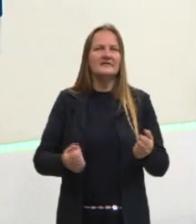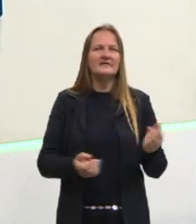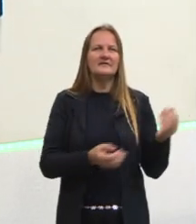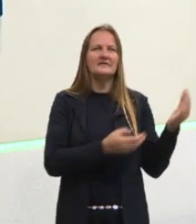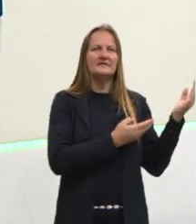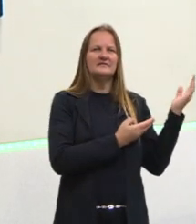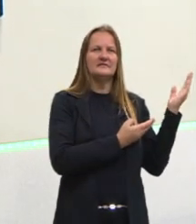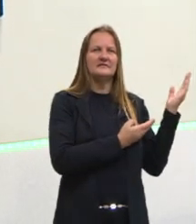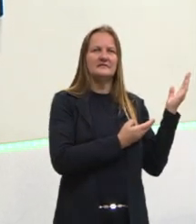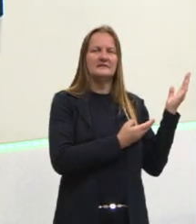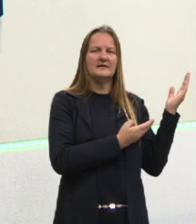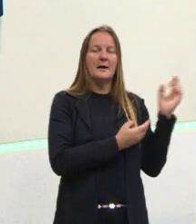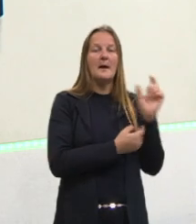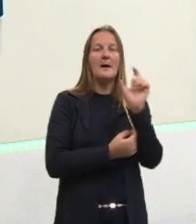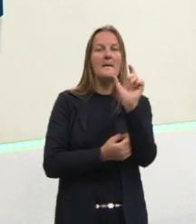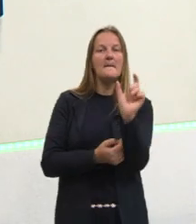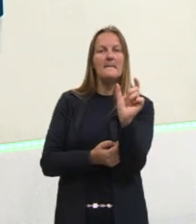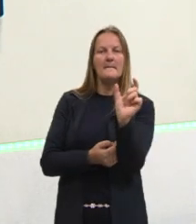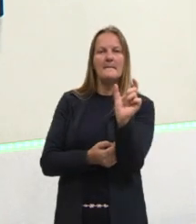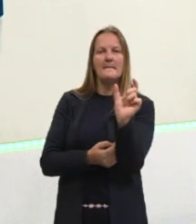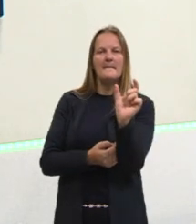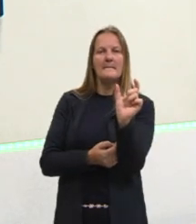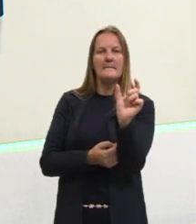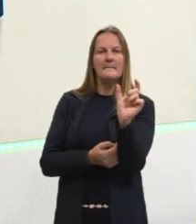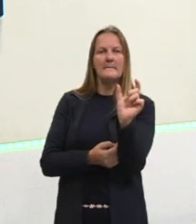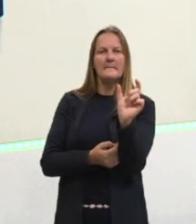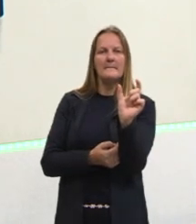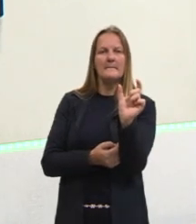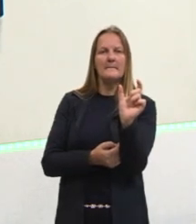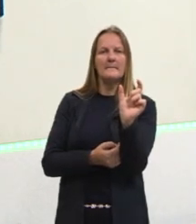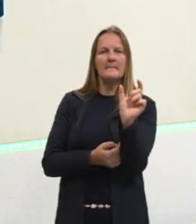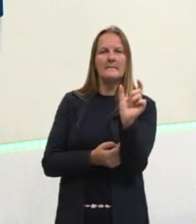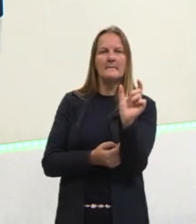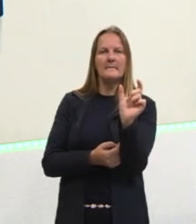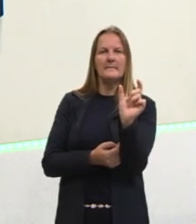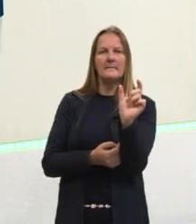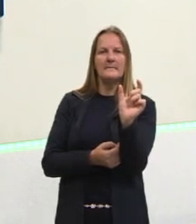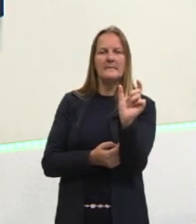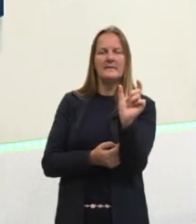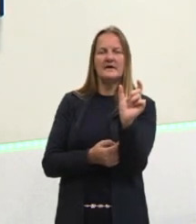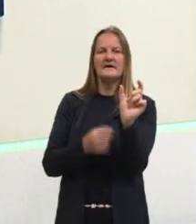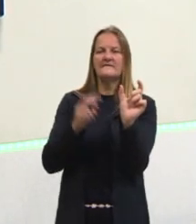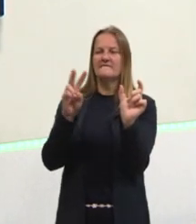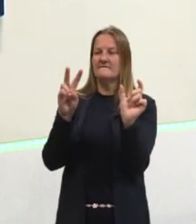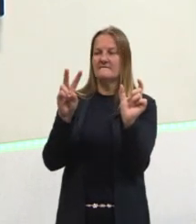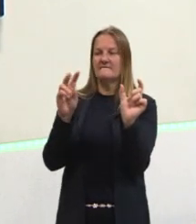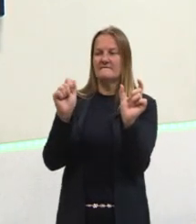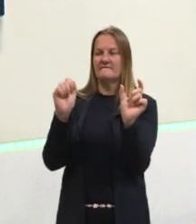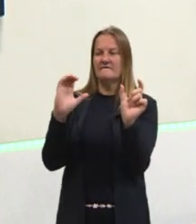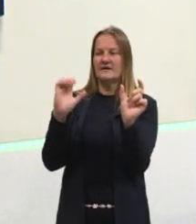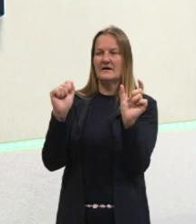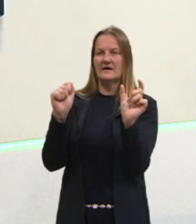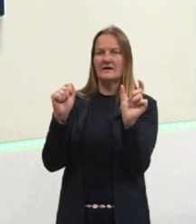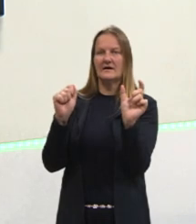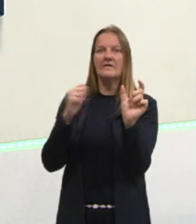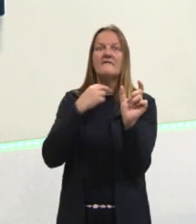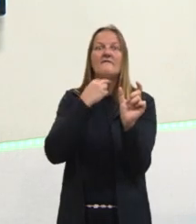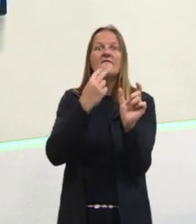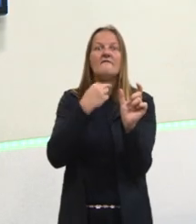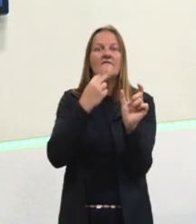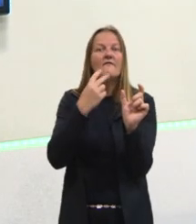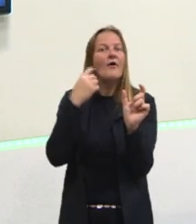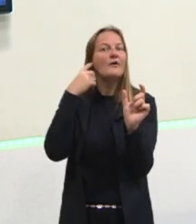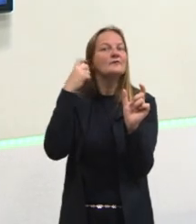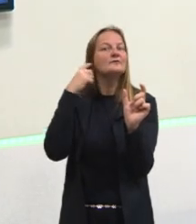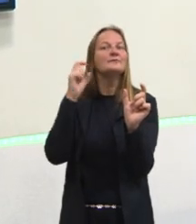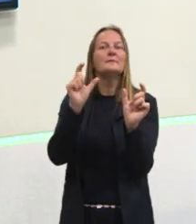nós iríamos ler vaca, não vaca, vaca. Muito semelhante